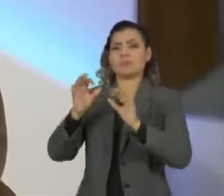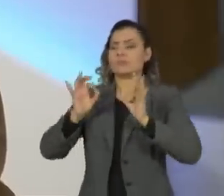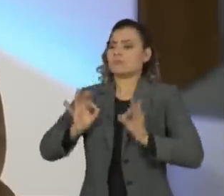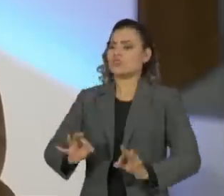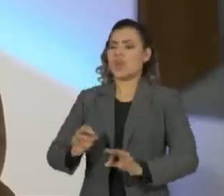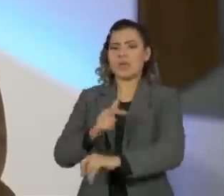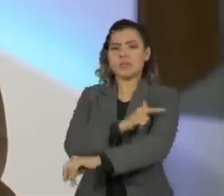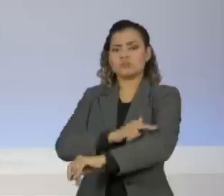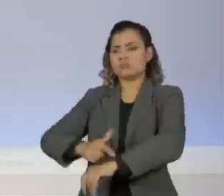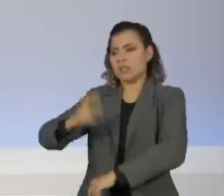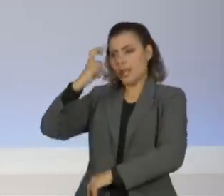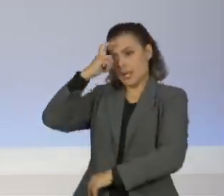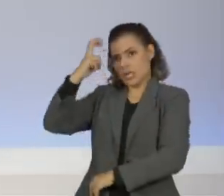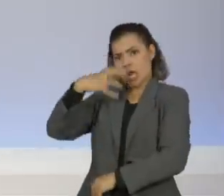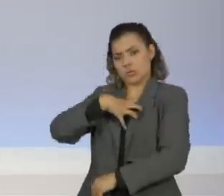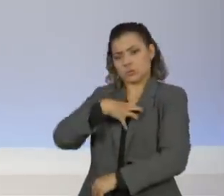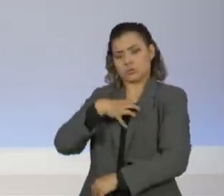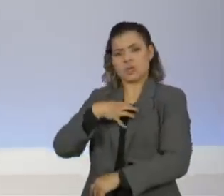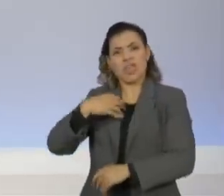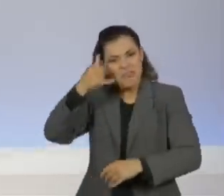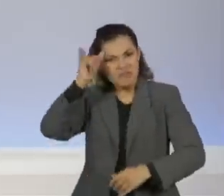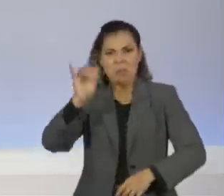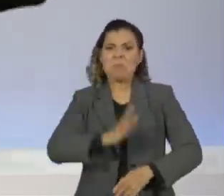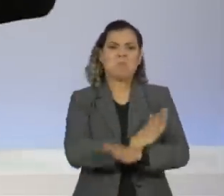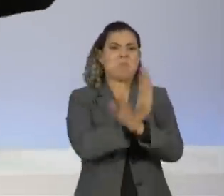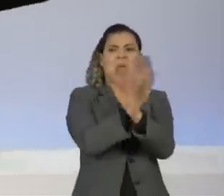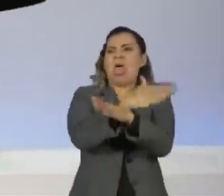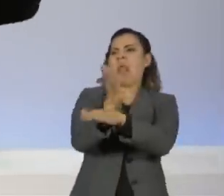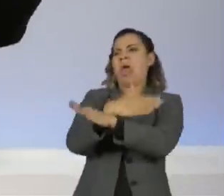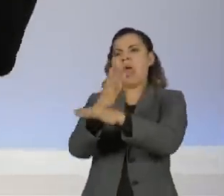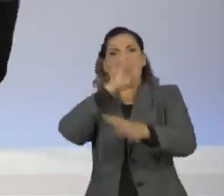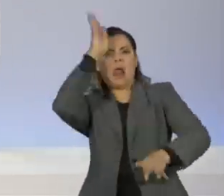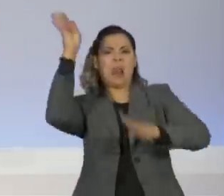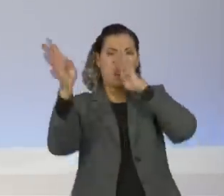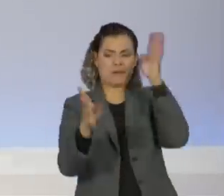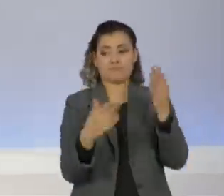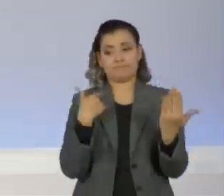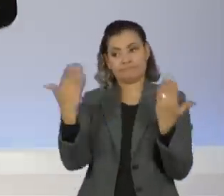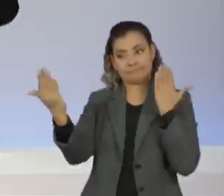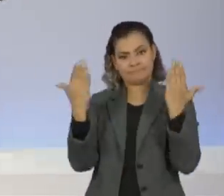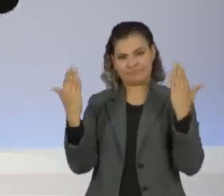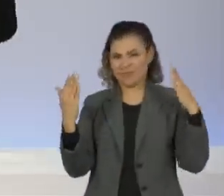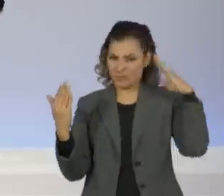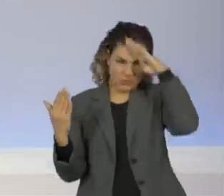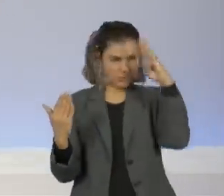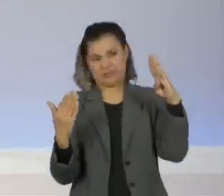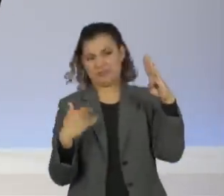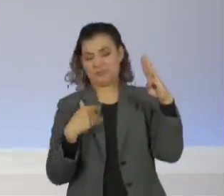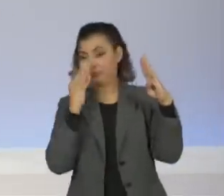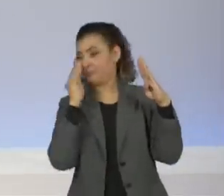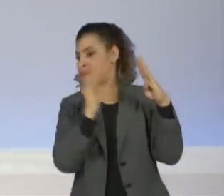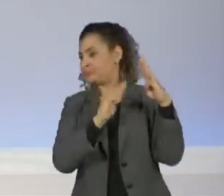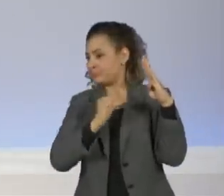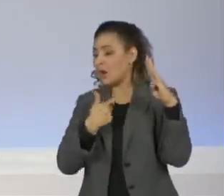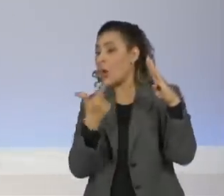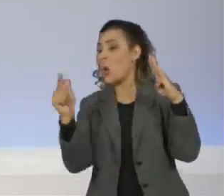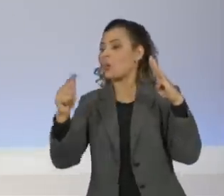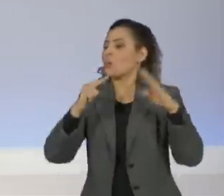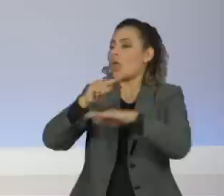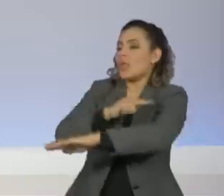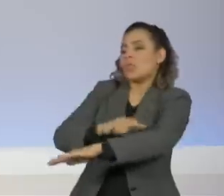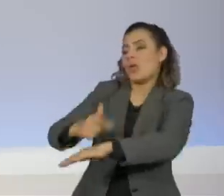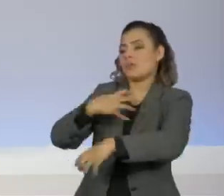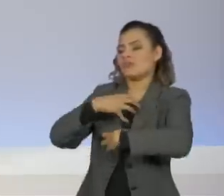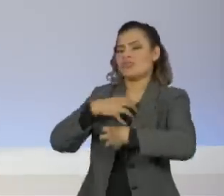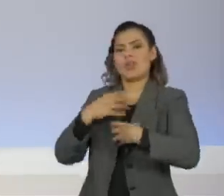elegante, curto, palavras que, fiz uma tabela, nenhuma bate com o Bolsonaro, que tenha uma pessoa, não é discreto, não nada, quer dizer,